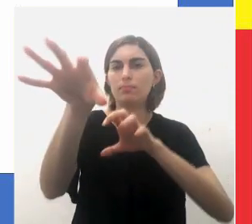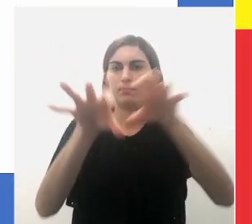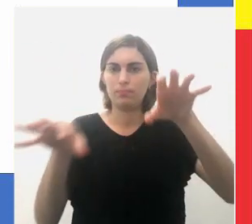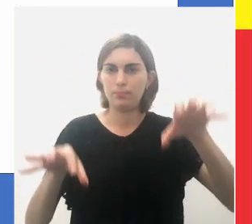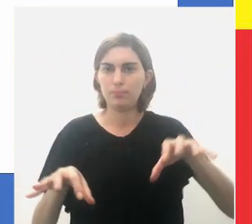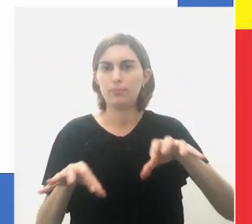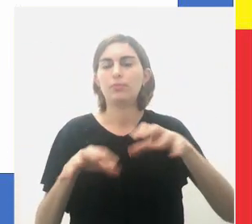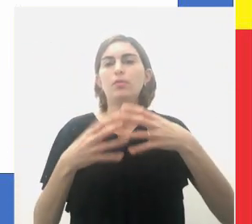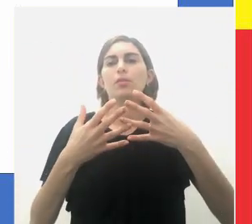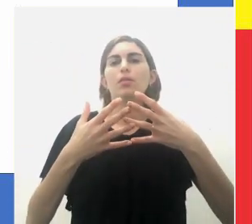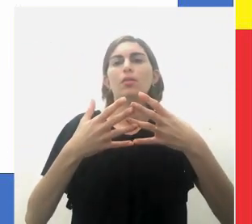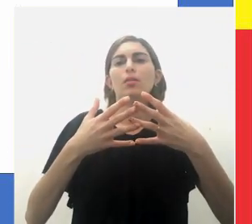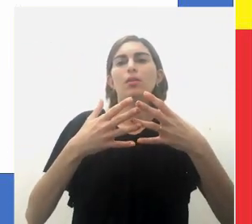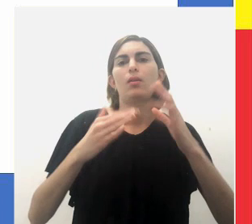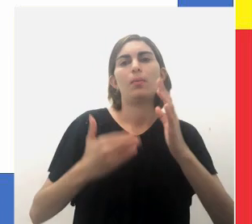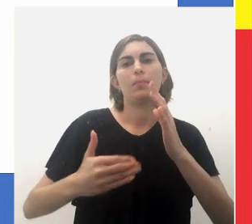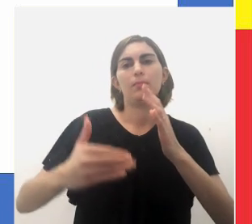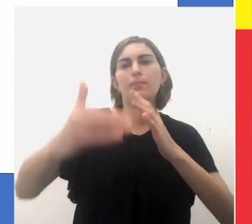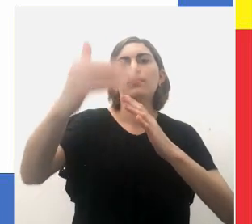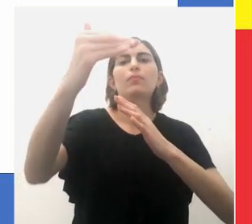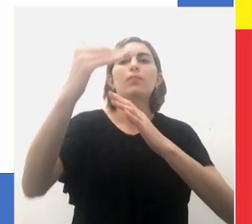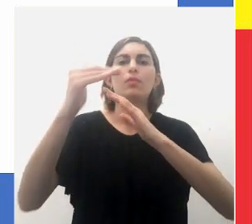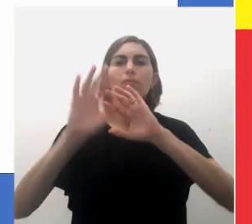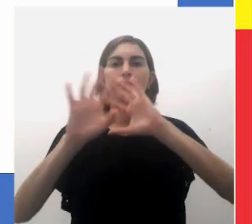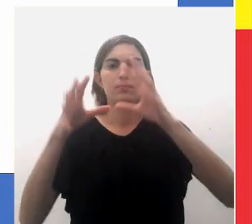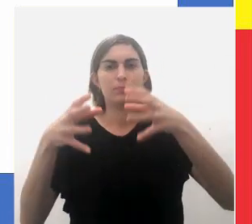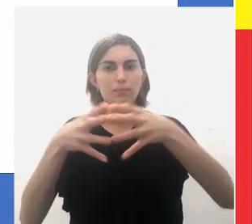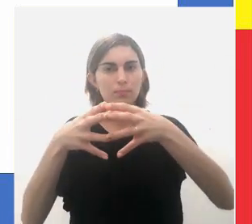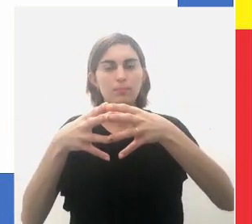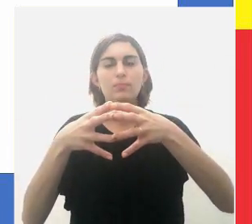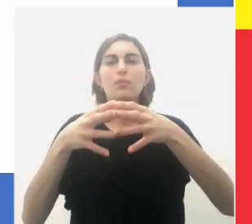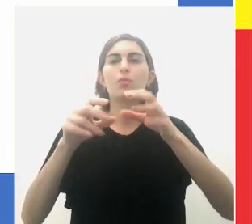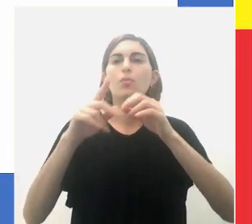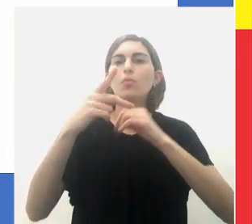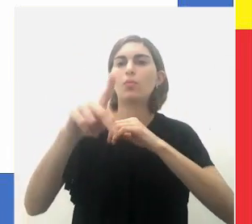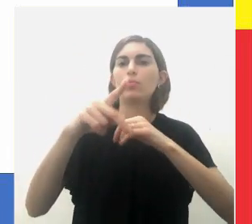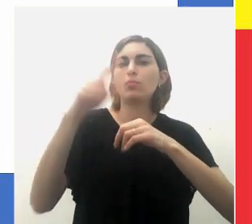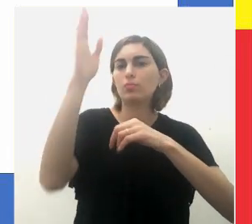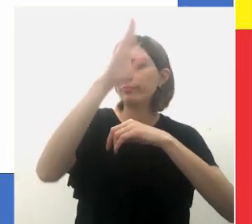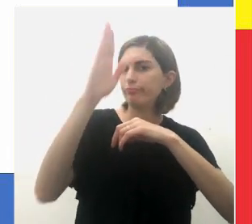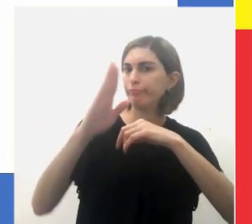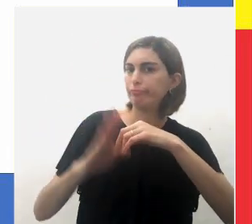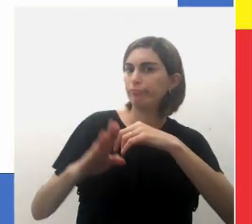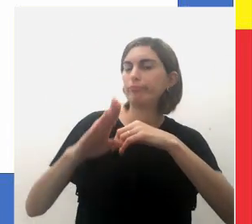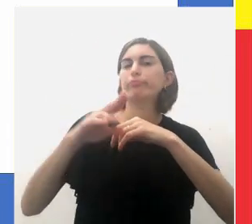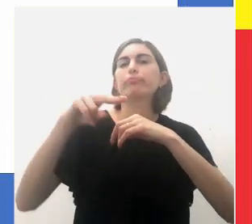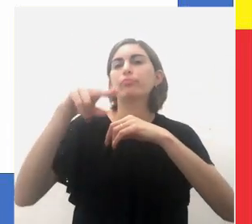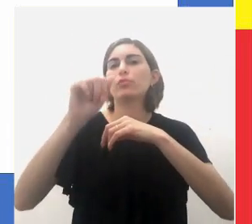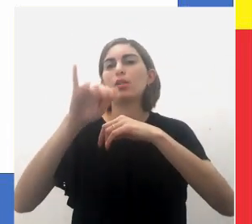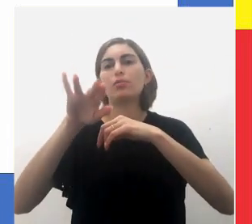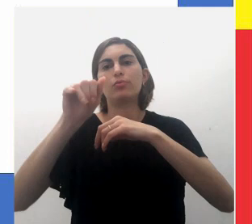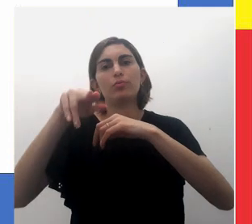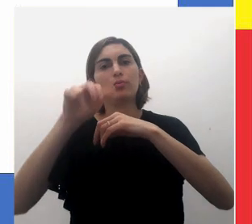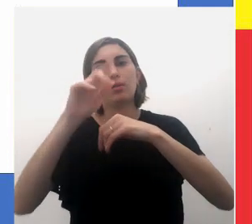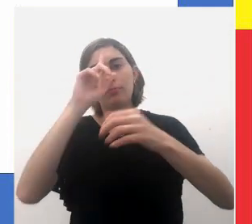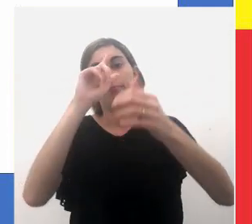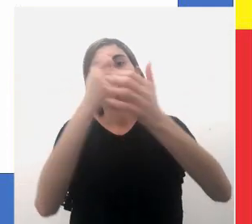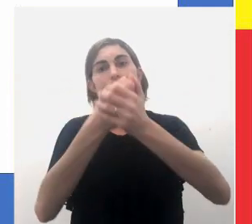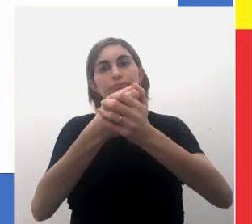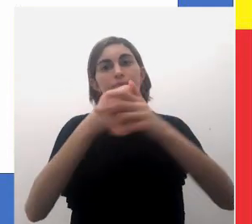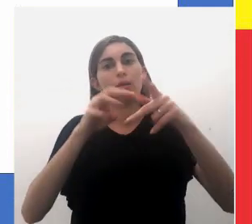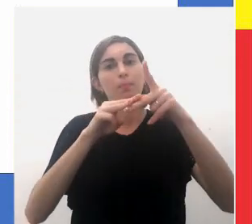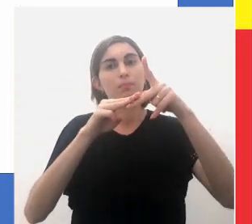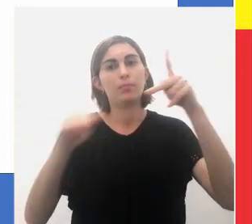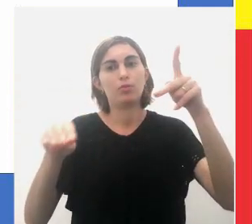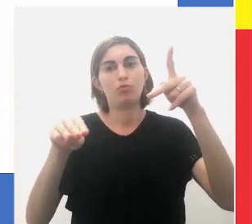destribalizados passam a ser incorporadas pelos nacionais, por decisão